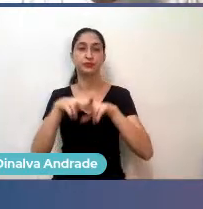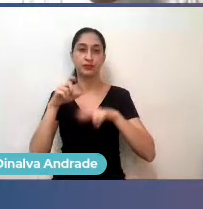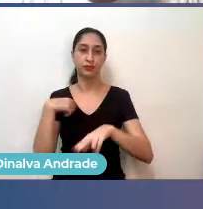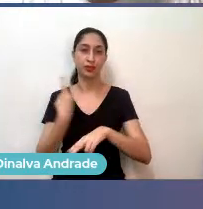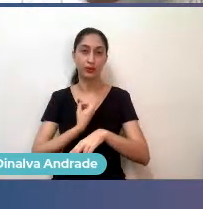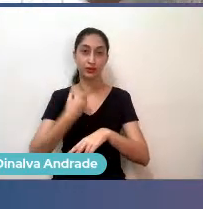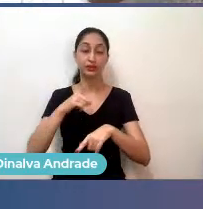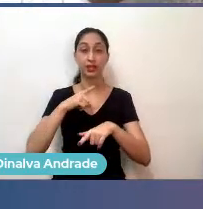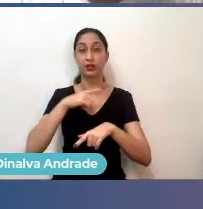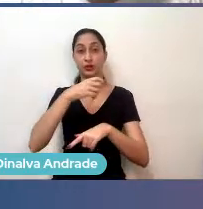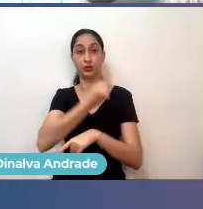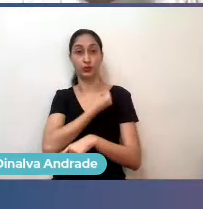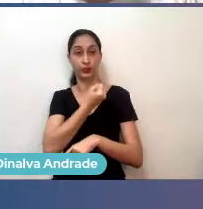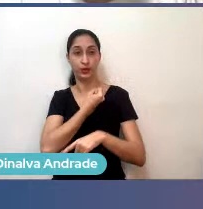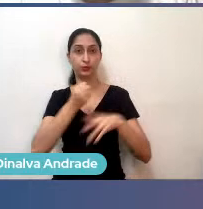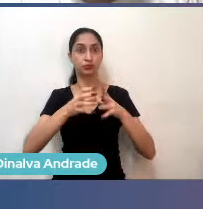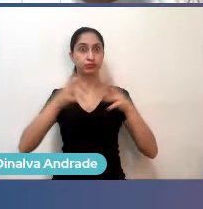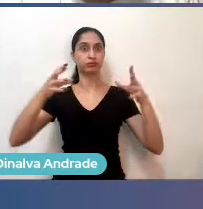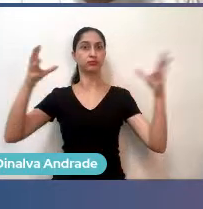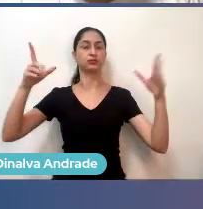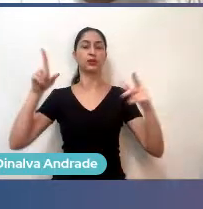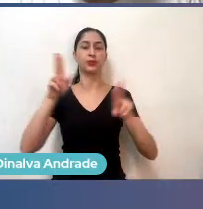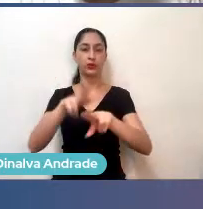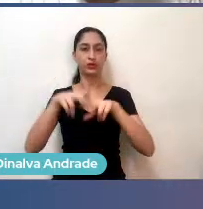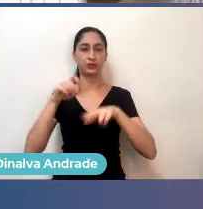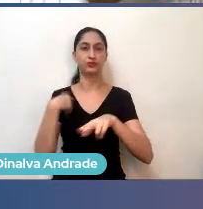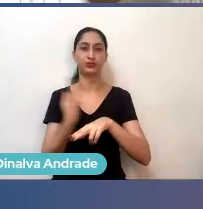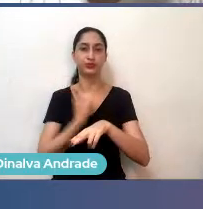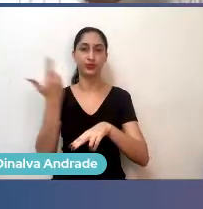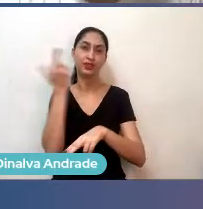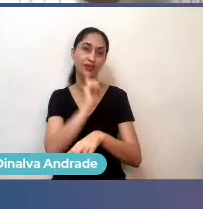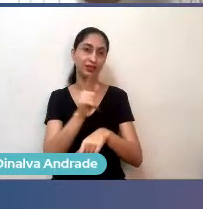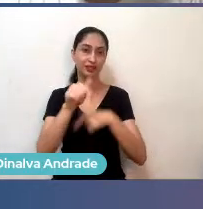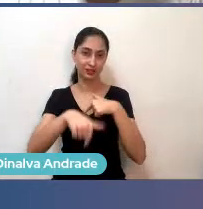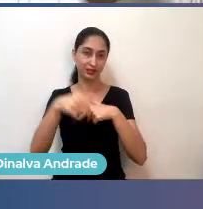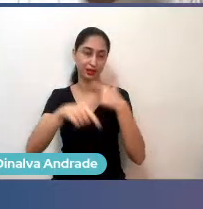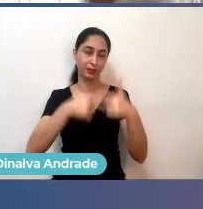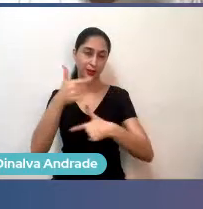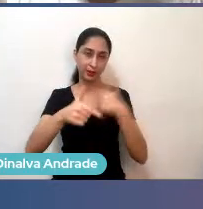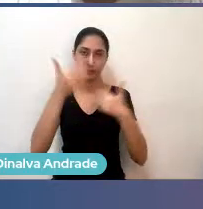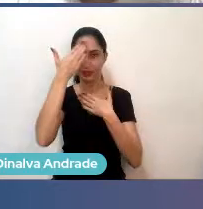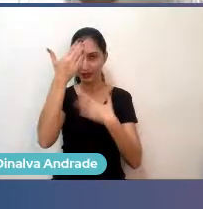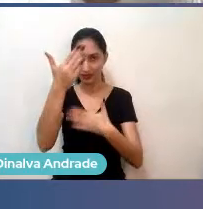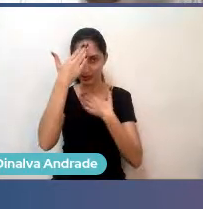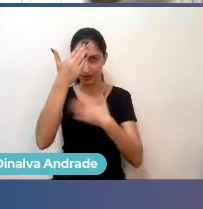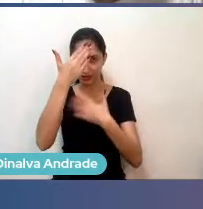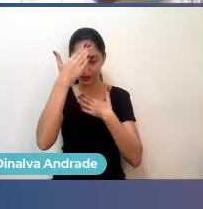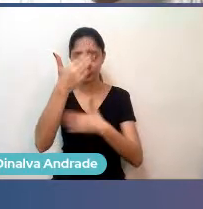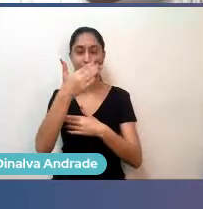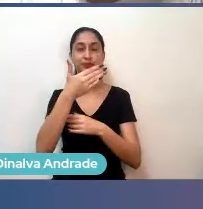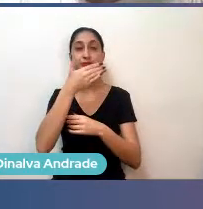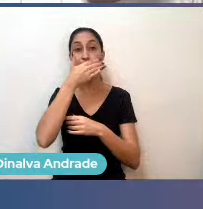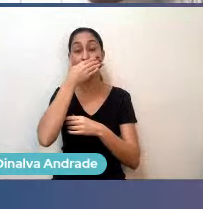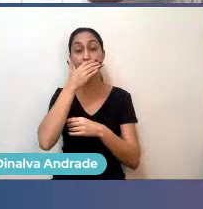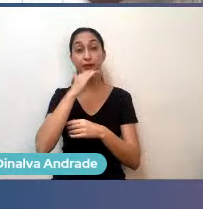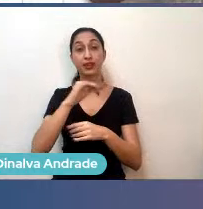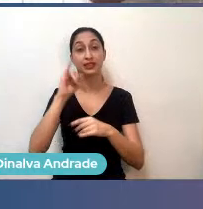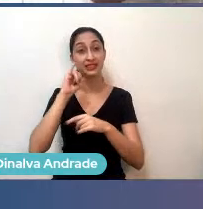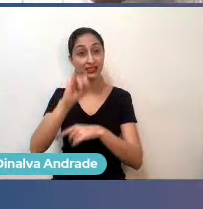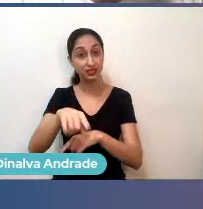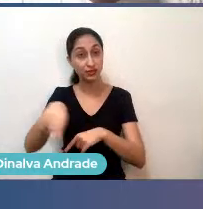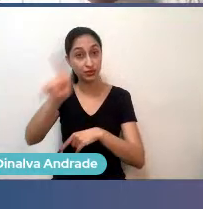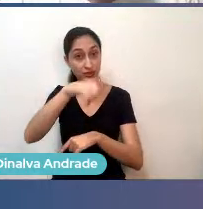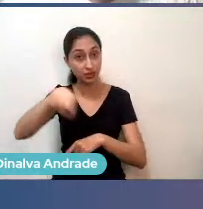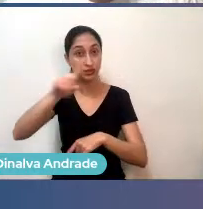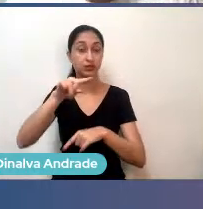aqui, por causa deles que o trabalho da AWS acontece, então obrigado aí para todos os nossos mantenedores, e se você é um executivo de uma grande empresa,